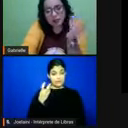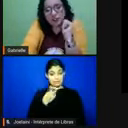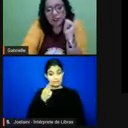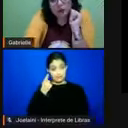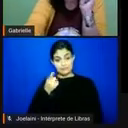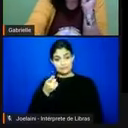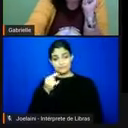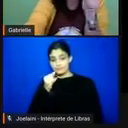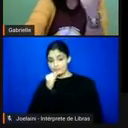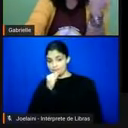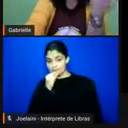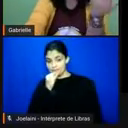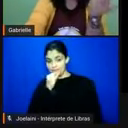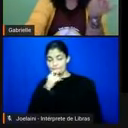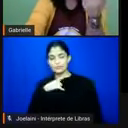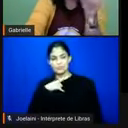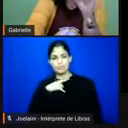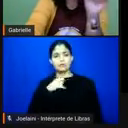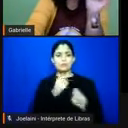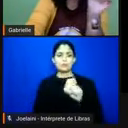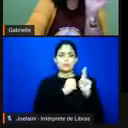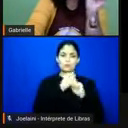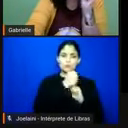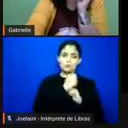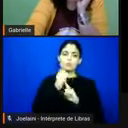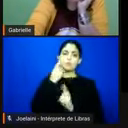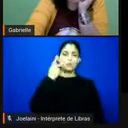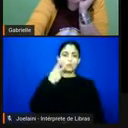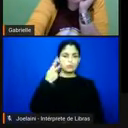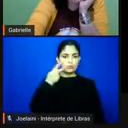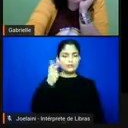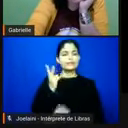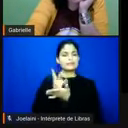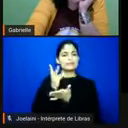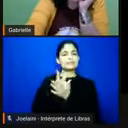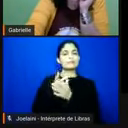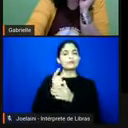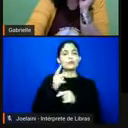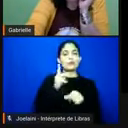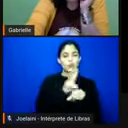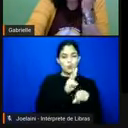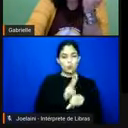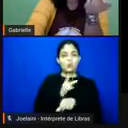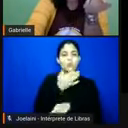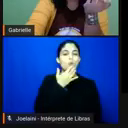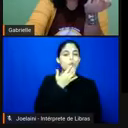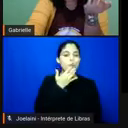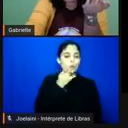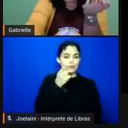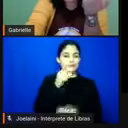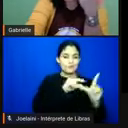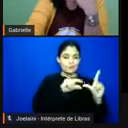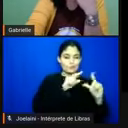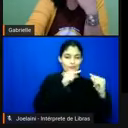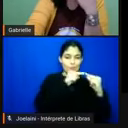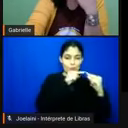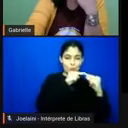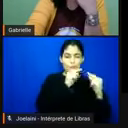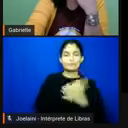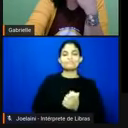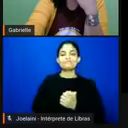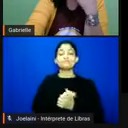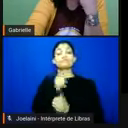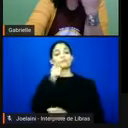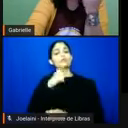aqui, por exemplo, a gente tem uma sociedade política, né? Também sempre cuidando das coresinhas, né? E a gente tem os jornais. E